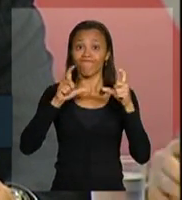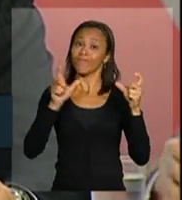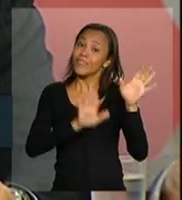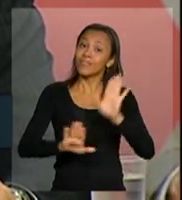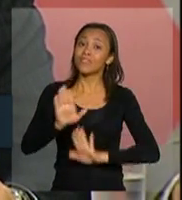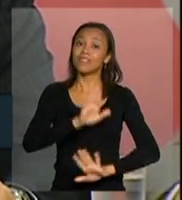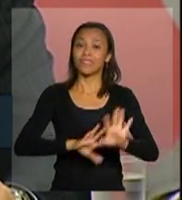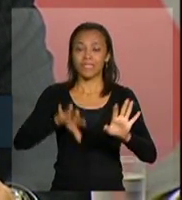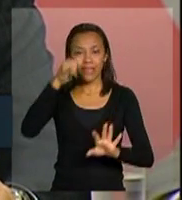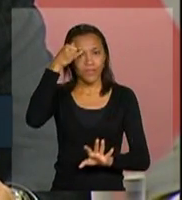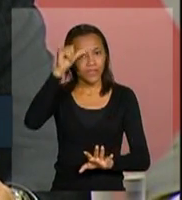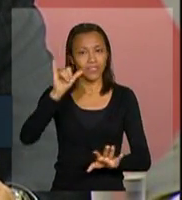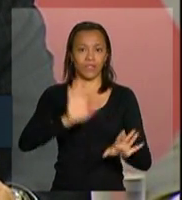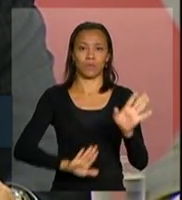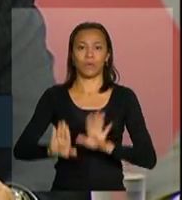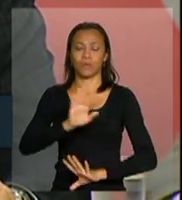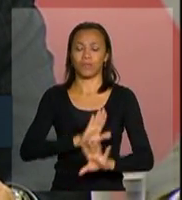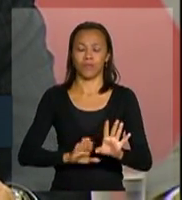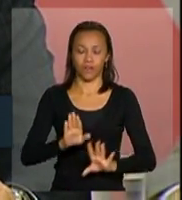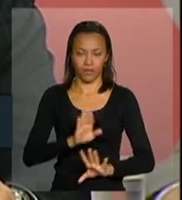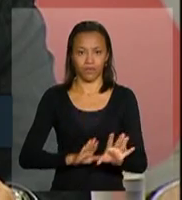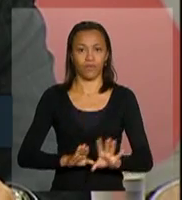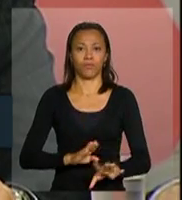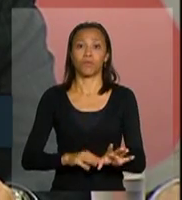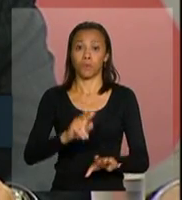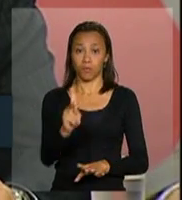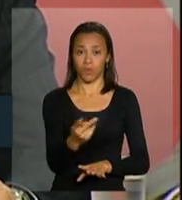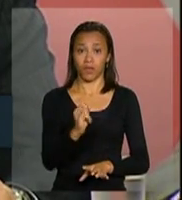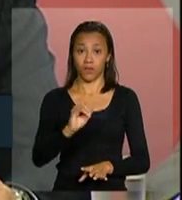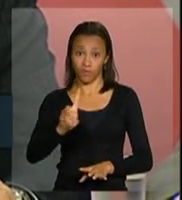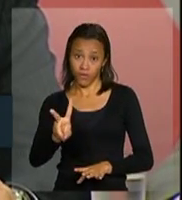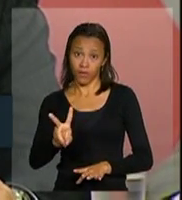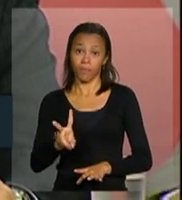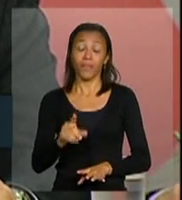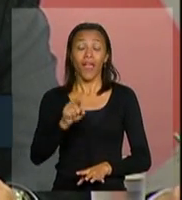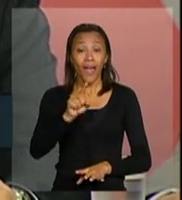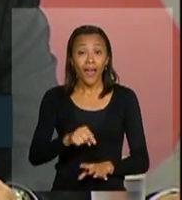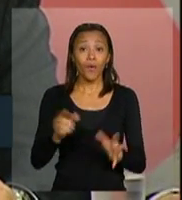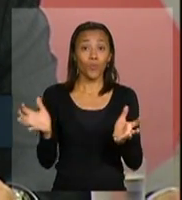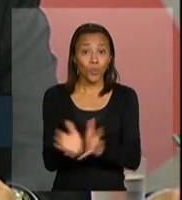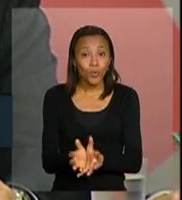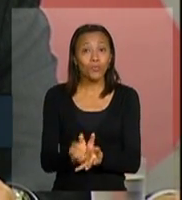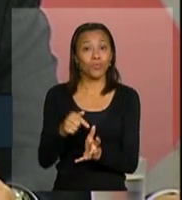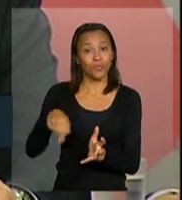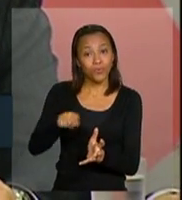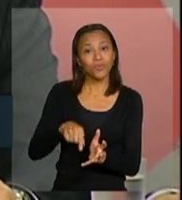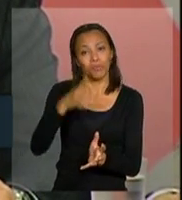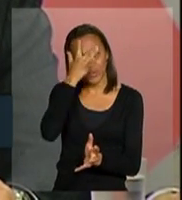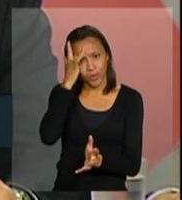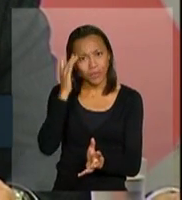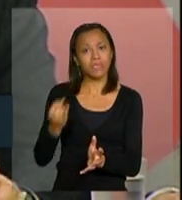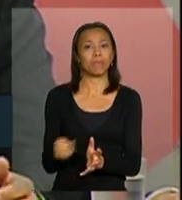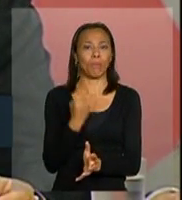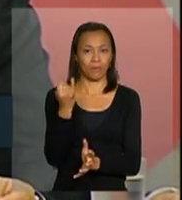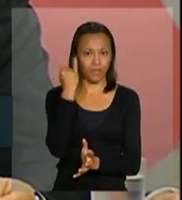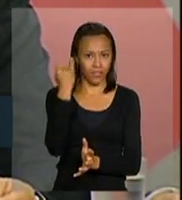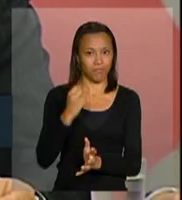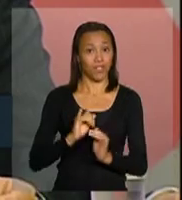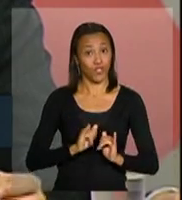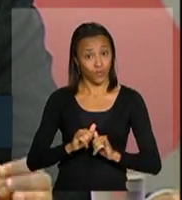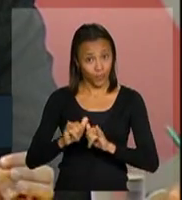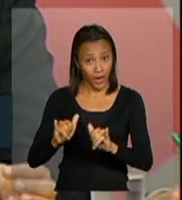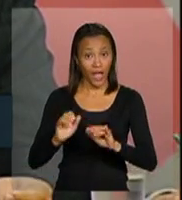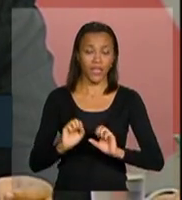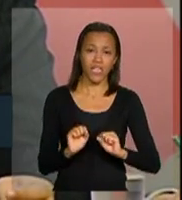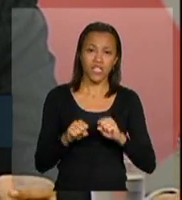prevenção para o HIV. Eu diria que esse é um dos públicos muito importantes a serem trabalhados, reforçar a participação